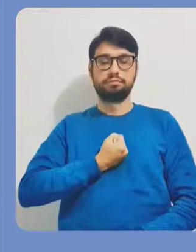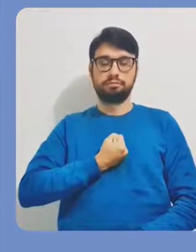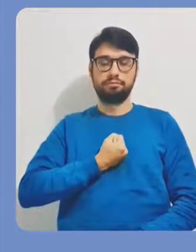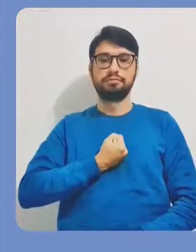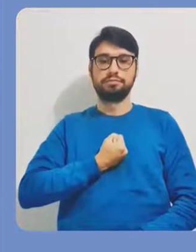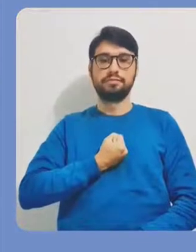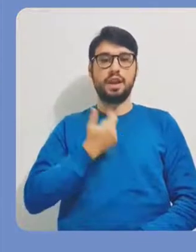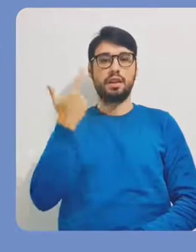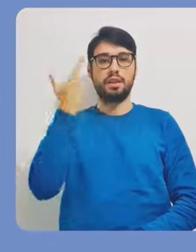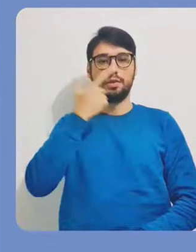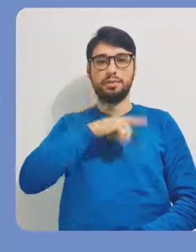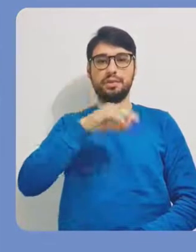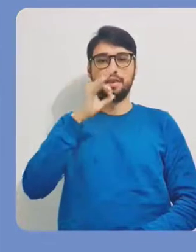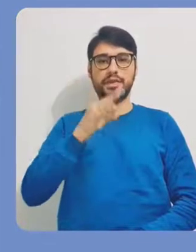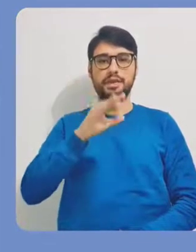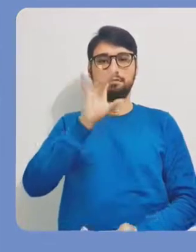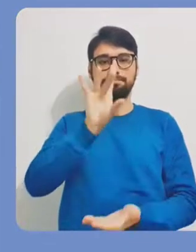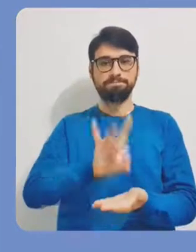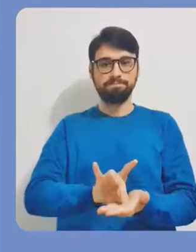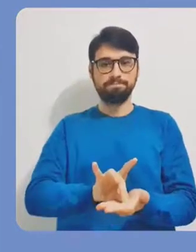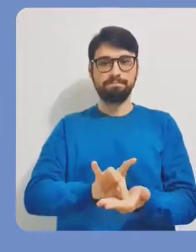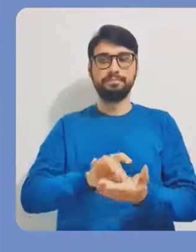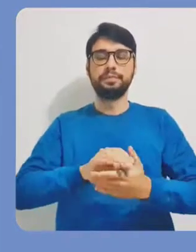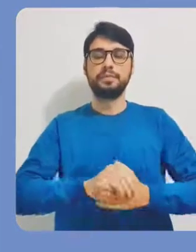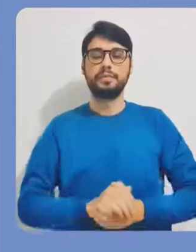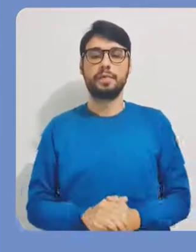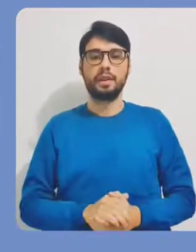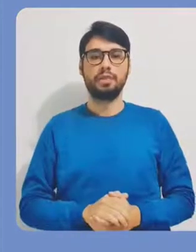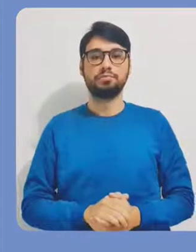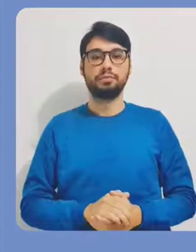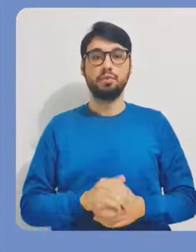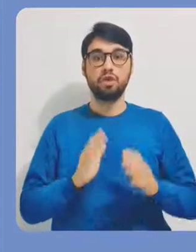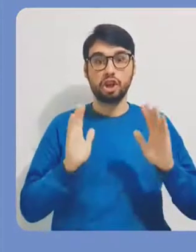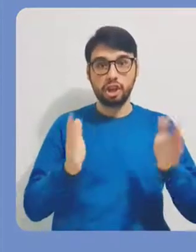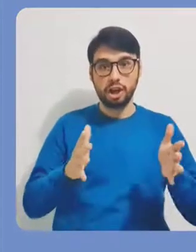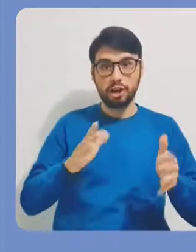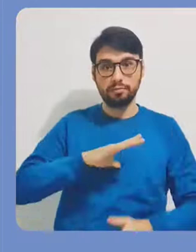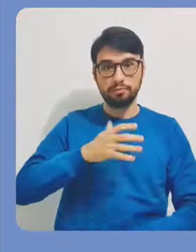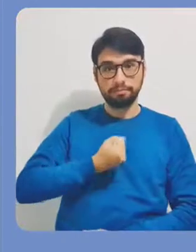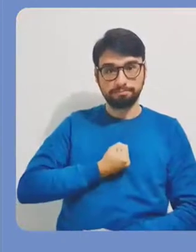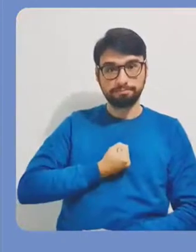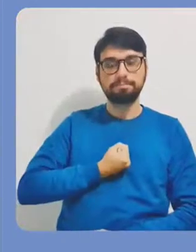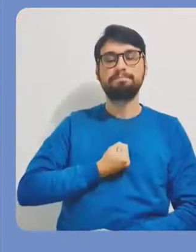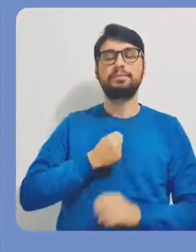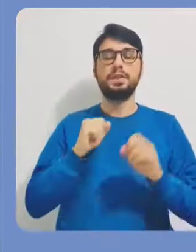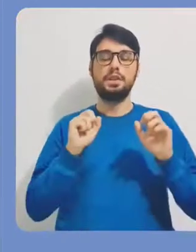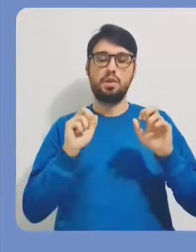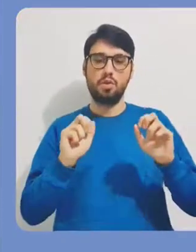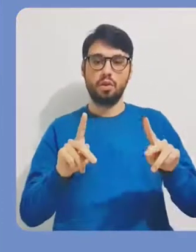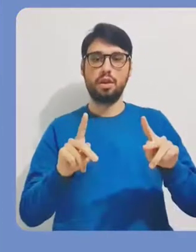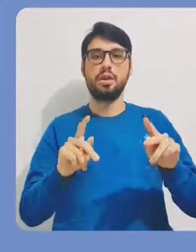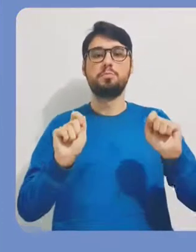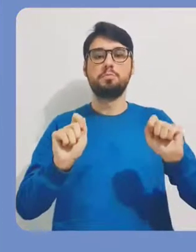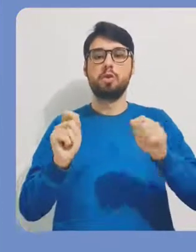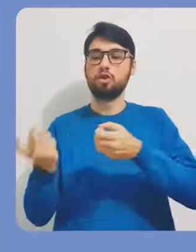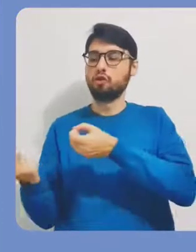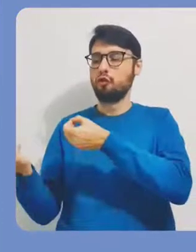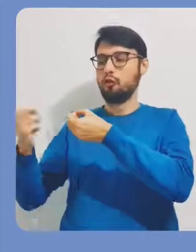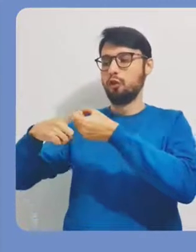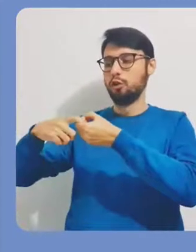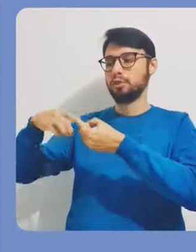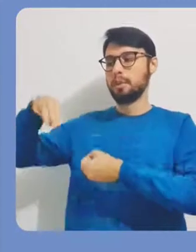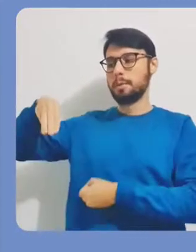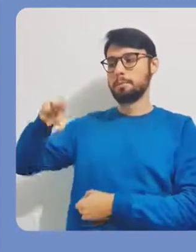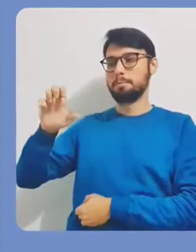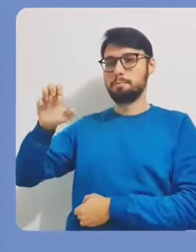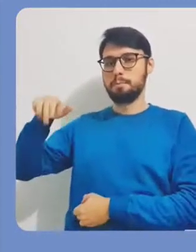que clicar em salvar e publicar para as suas alterações serem confirmadas. Então, uma vez que eu já fiz essas configurações